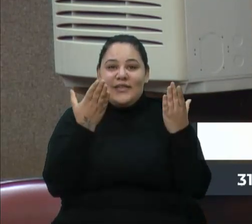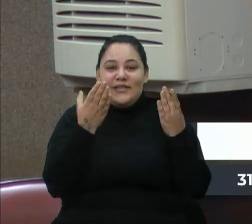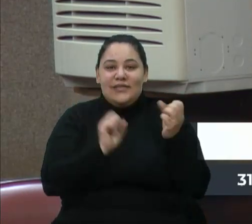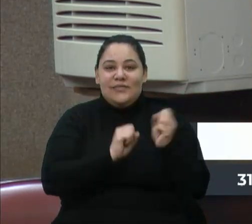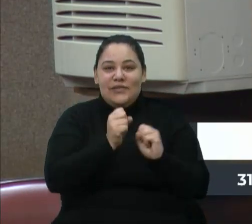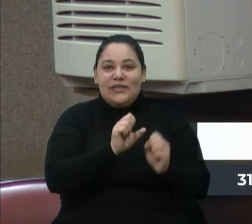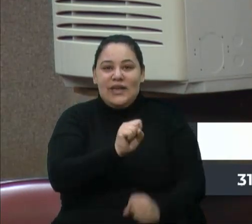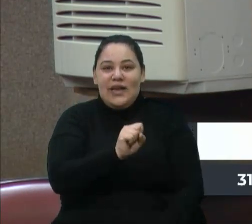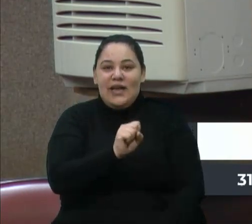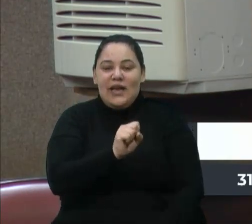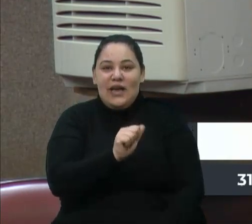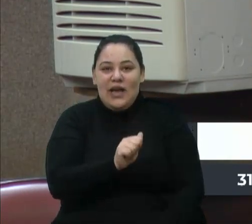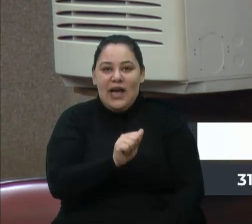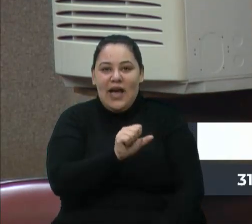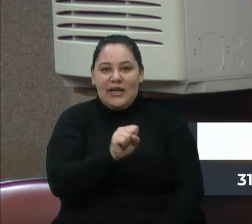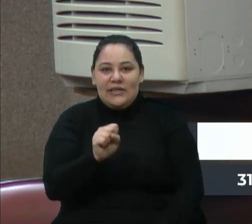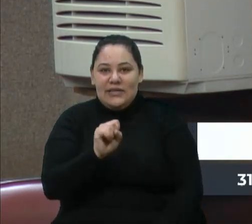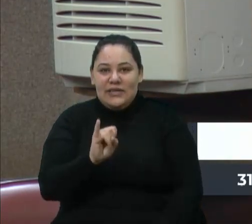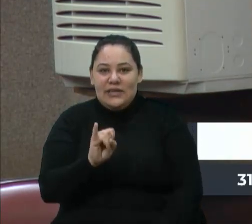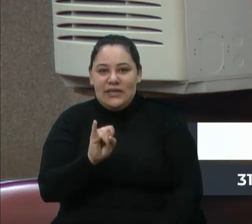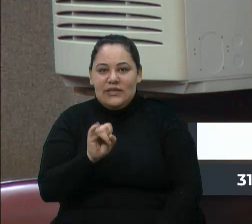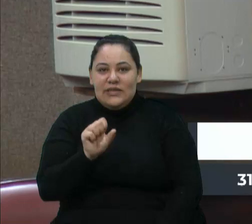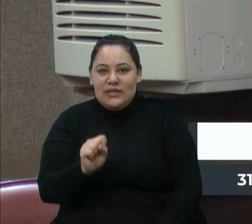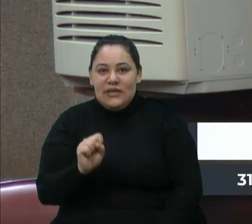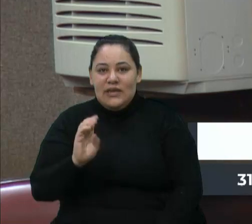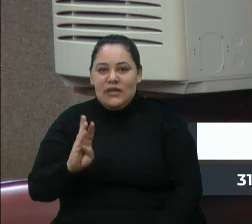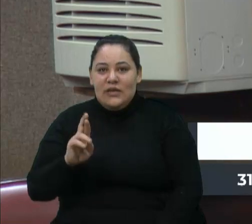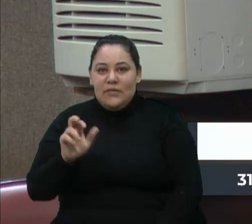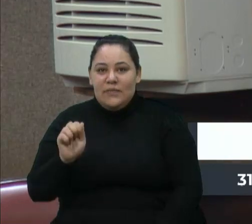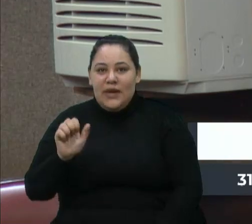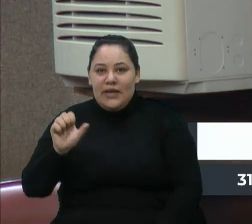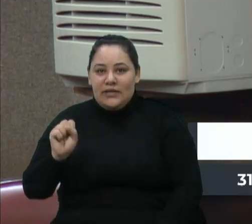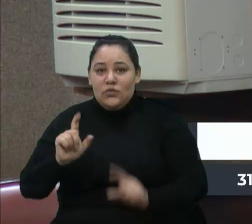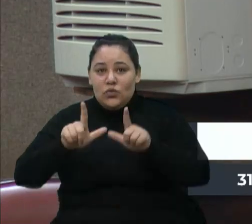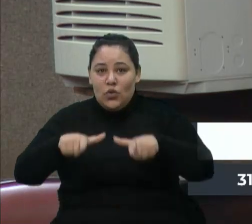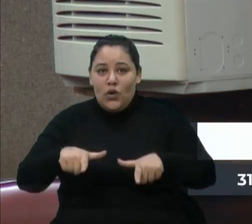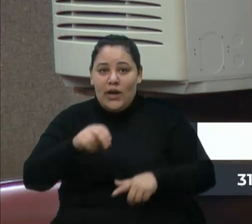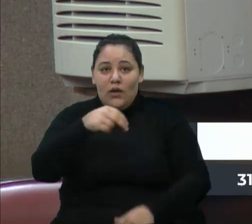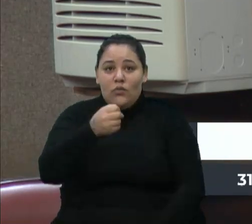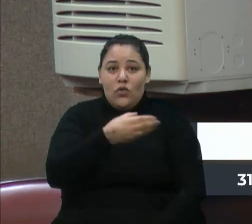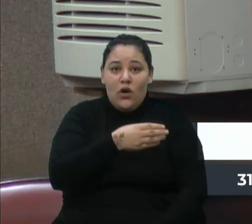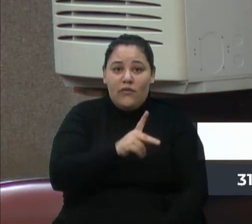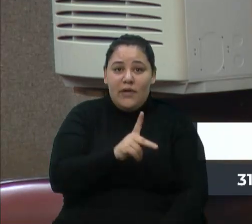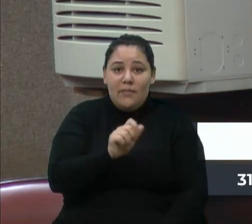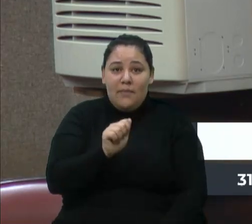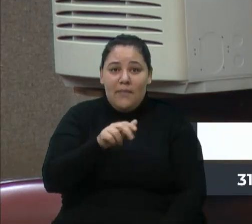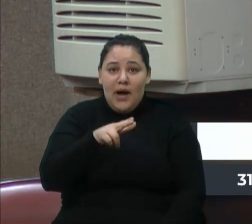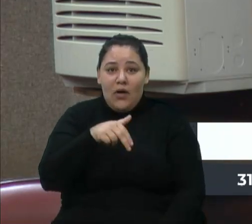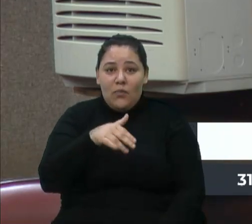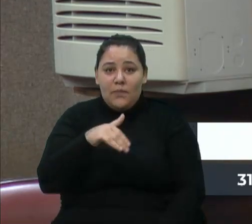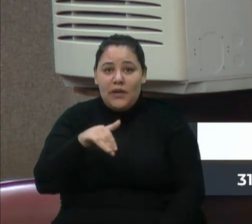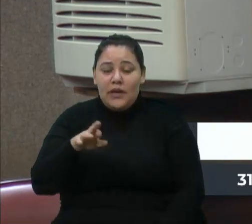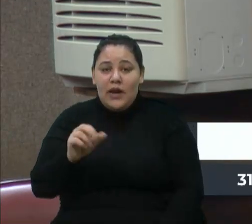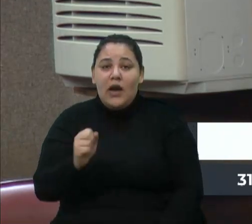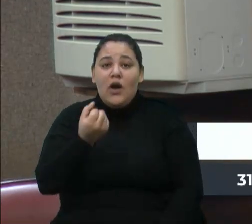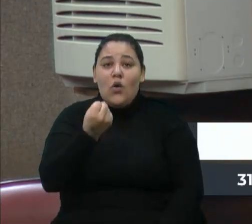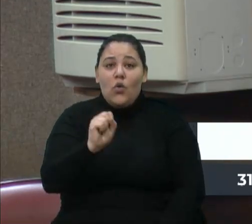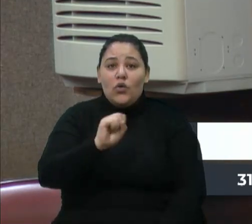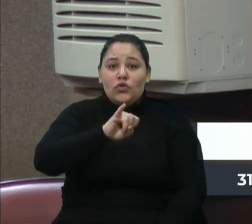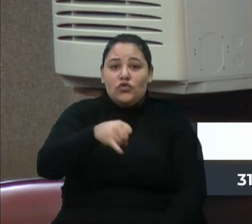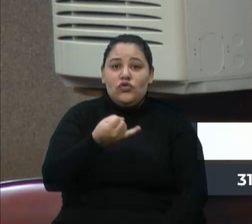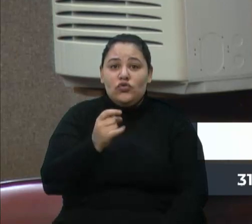no Salão de Nova Palmeira, no dia 8 de julho, das 13h às 17h.